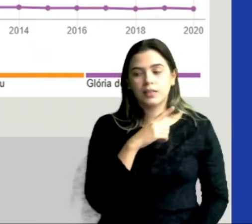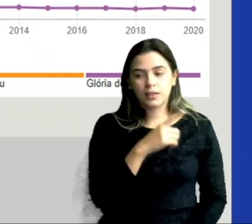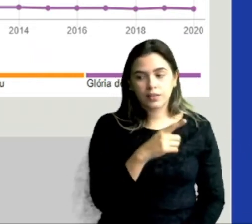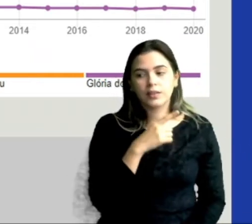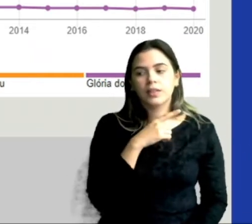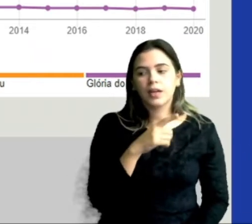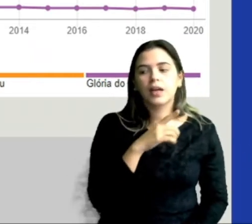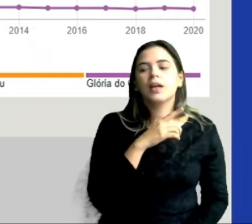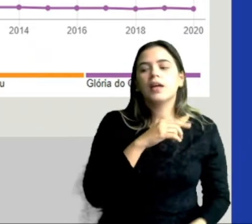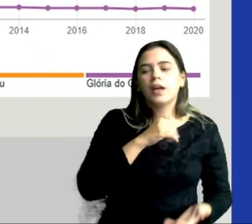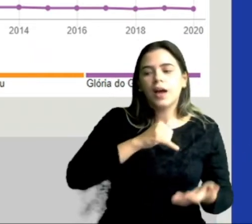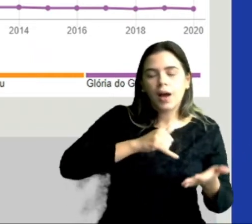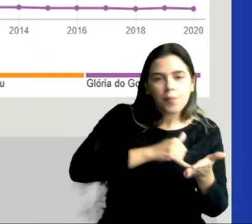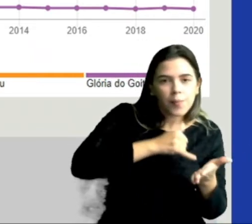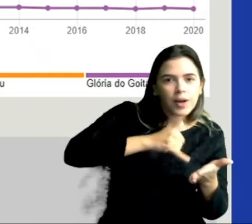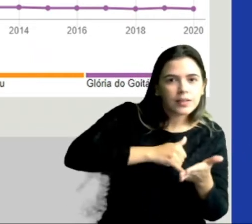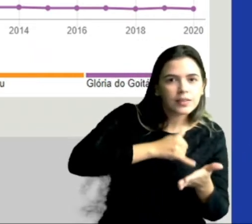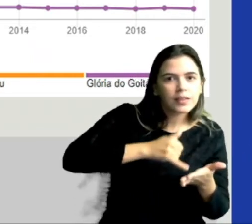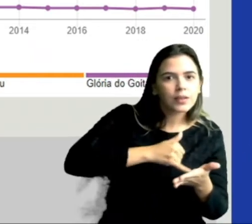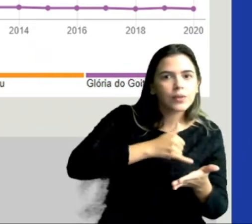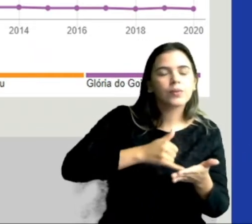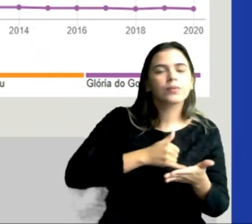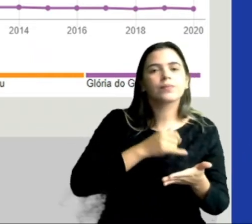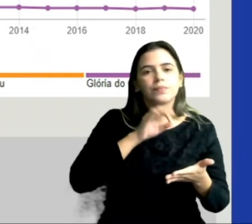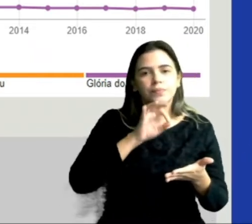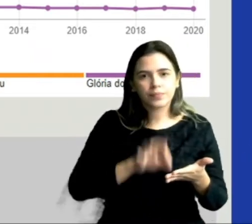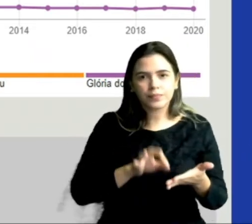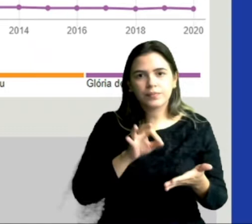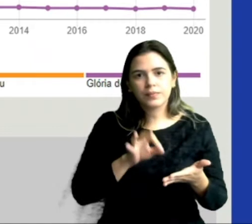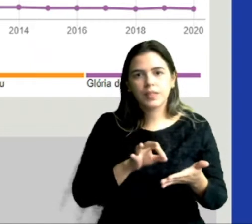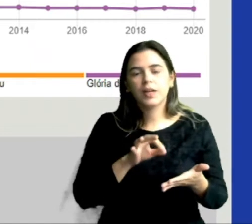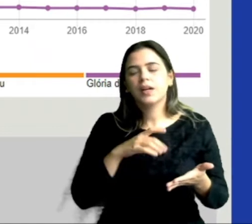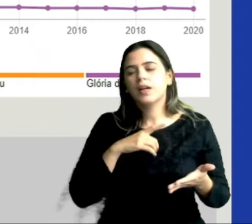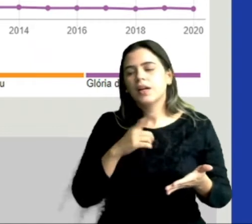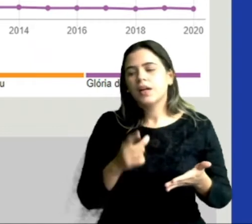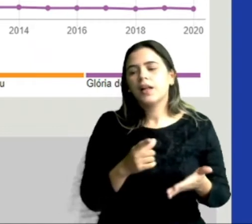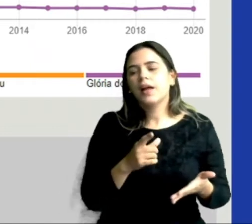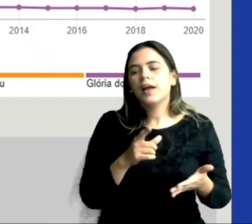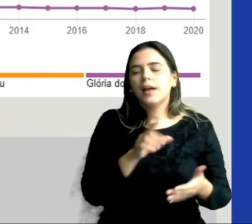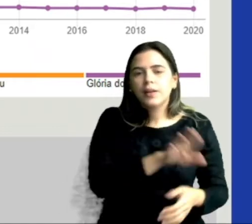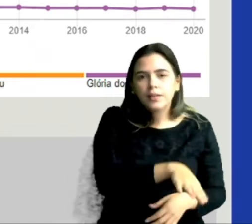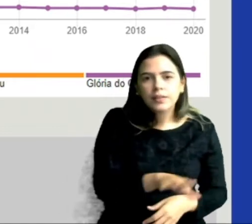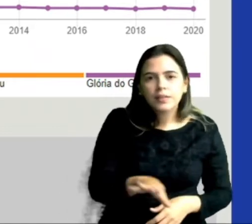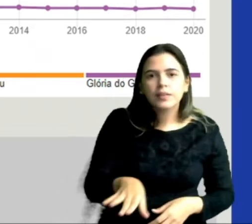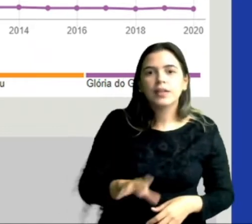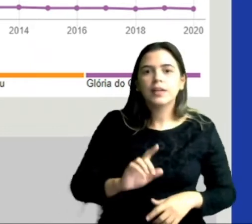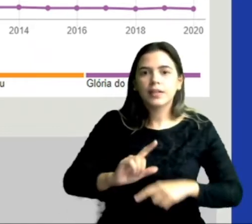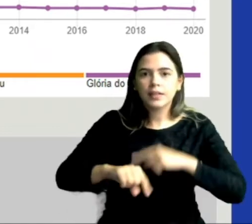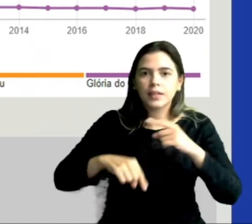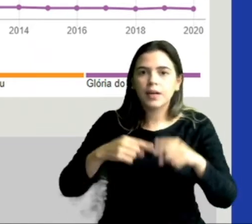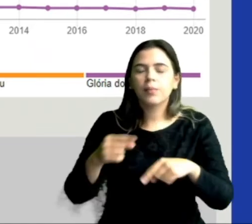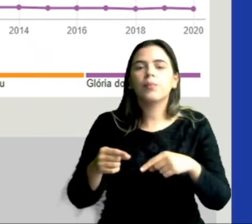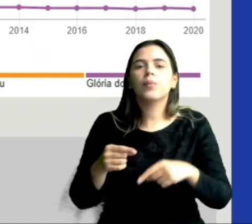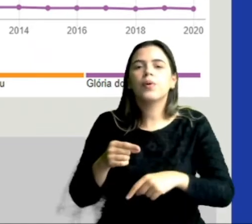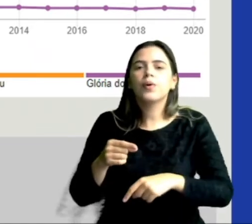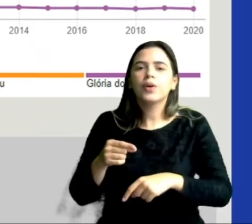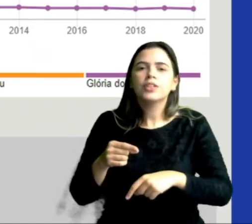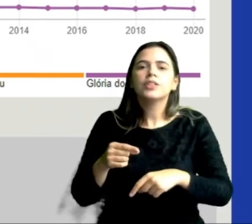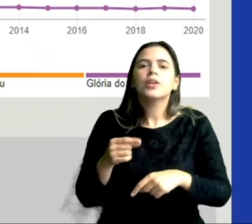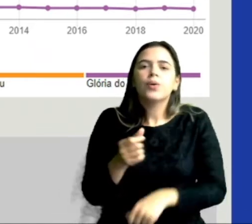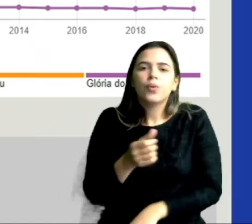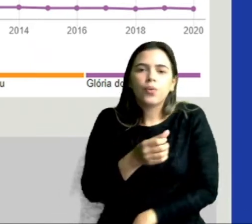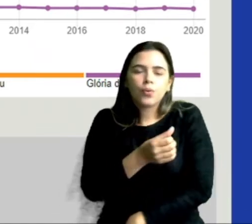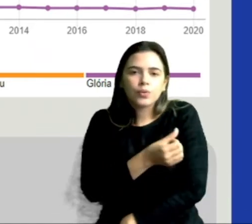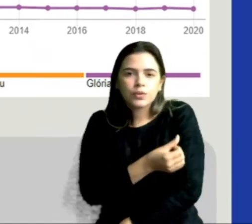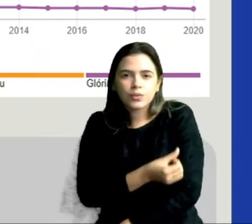matrículas. O primeiro gráfico lá para o ensino infantil. O segundo gráfico para o ensino fundamental. O ensino infantil é aquela